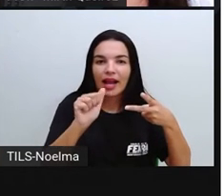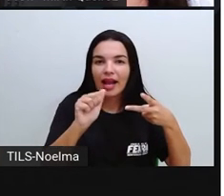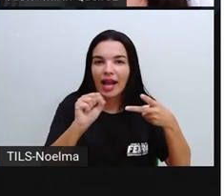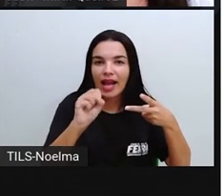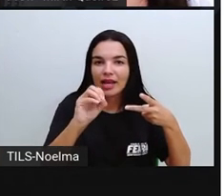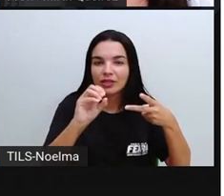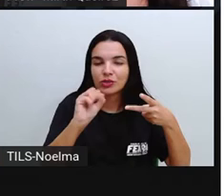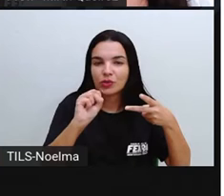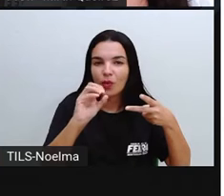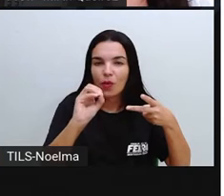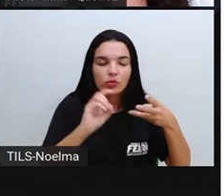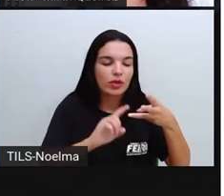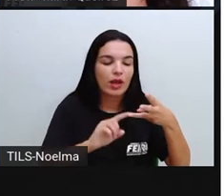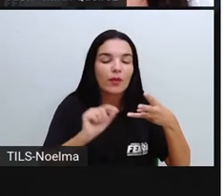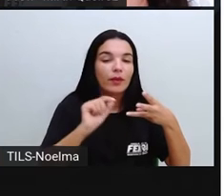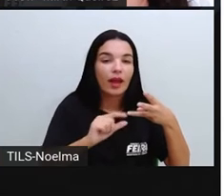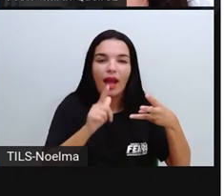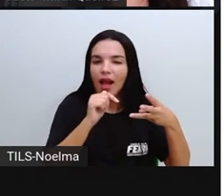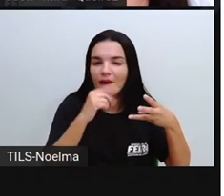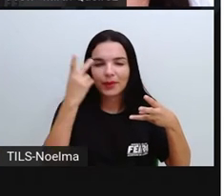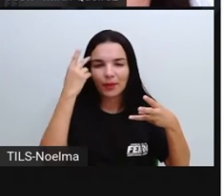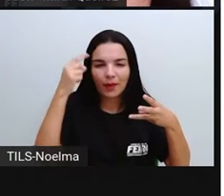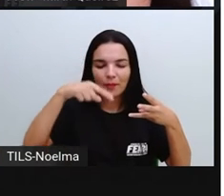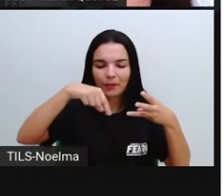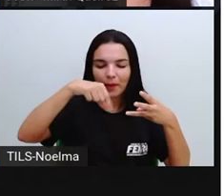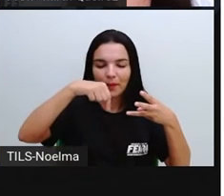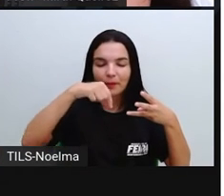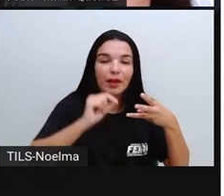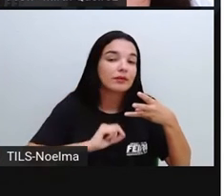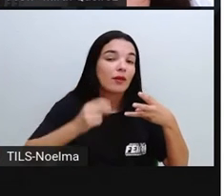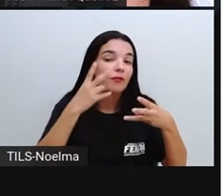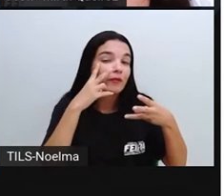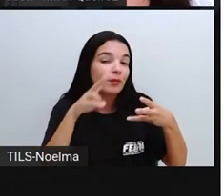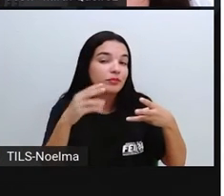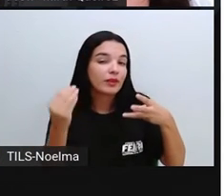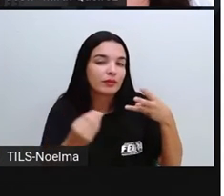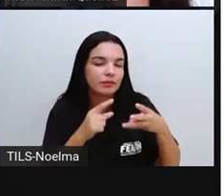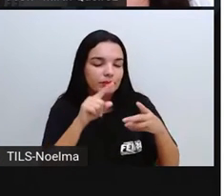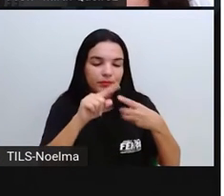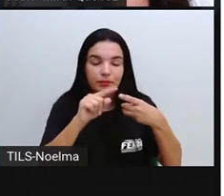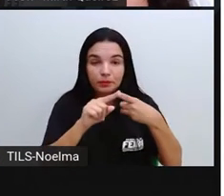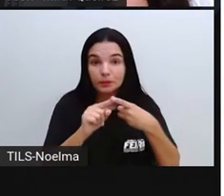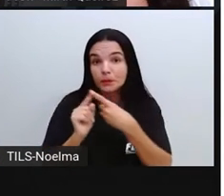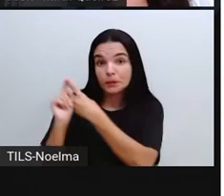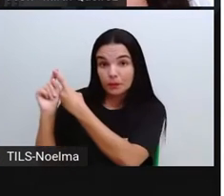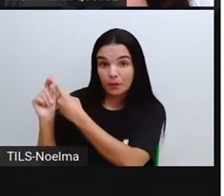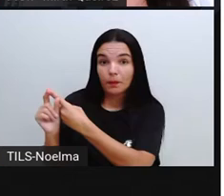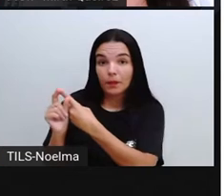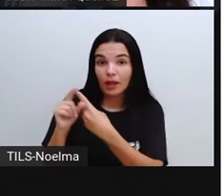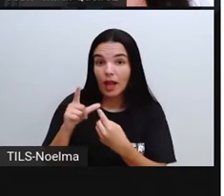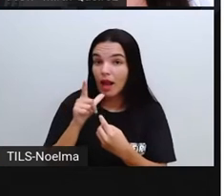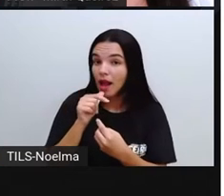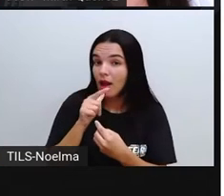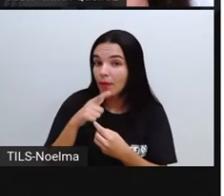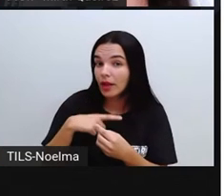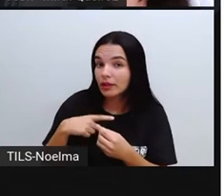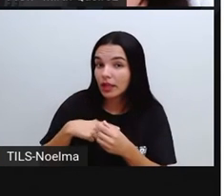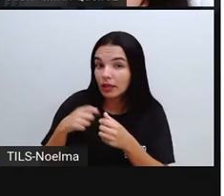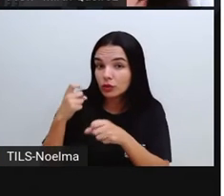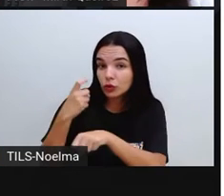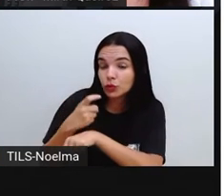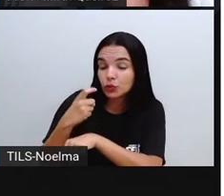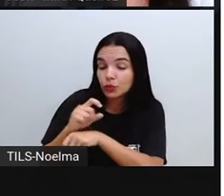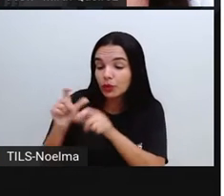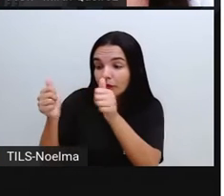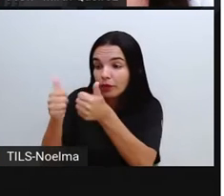E embaixo aí é o líquido, certo, gente? Então, a água toma a forma do recipiente que estiver armazenada. Qual